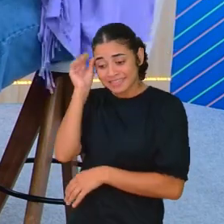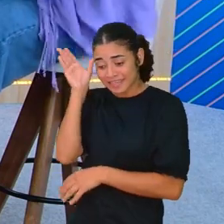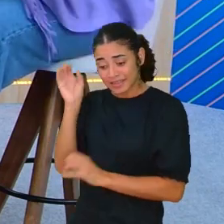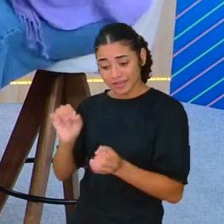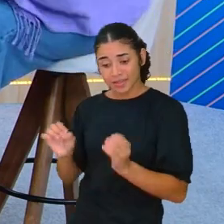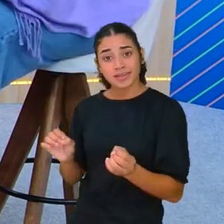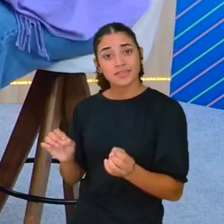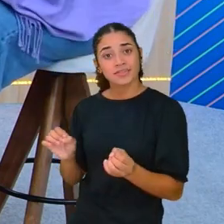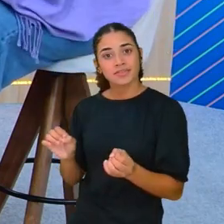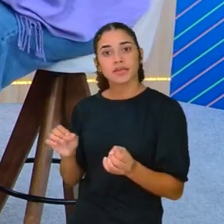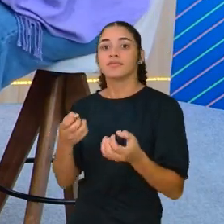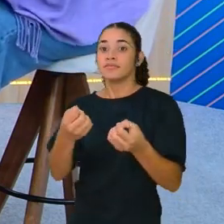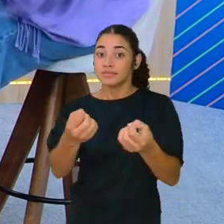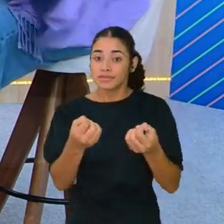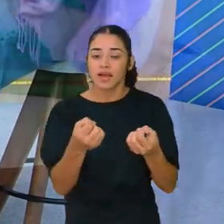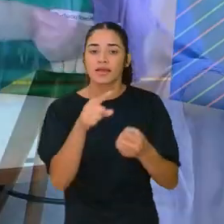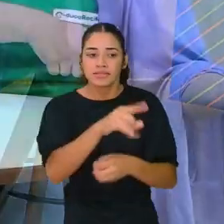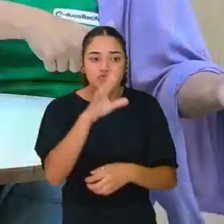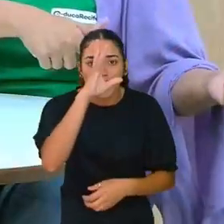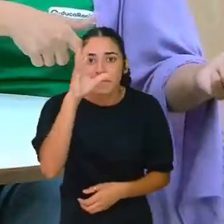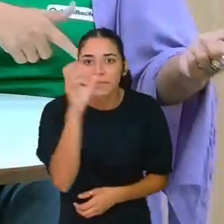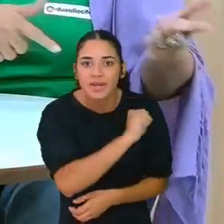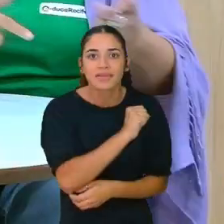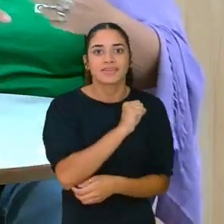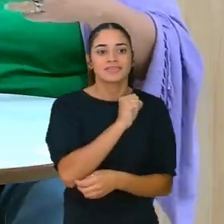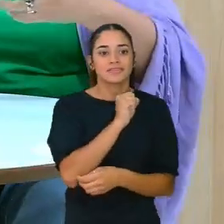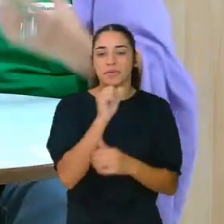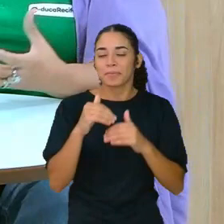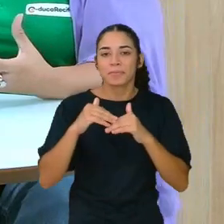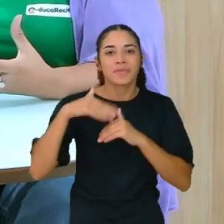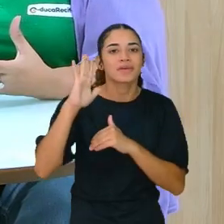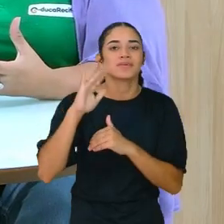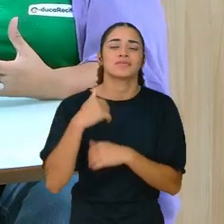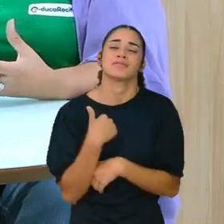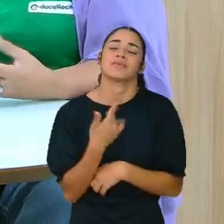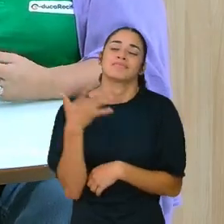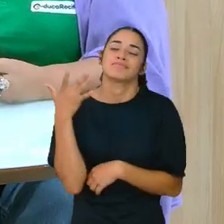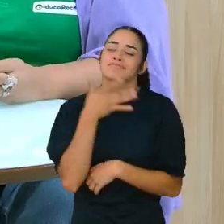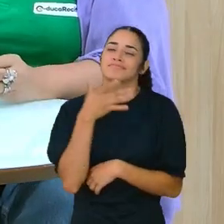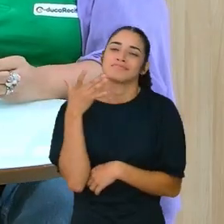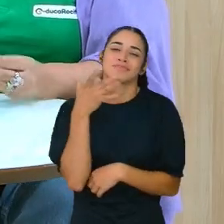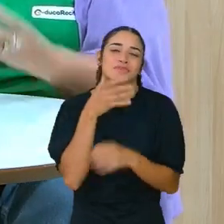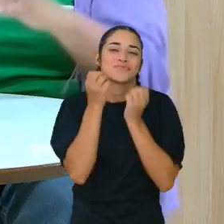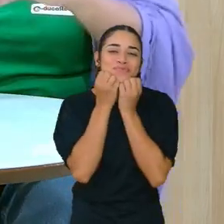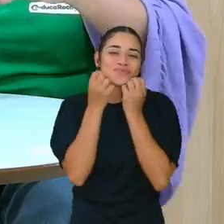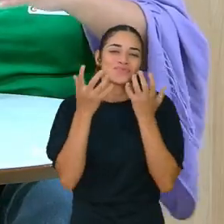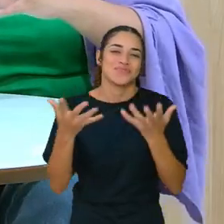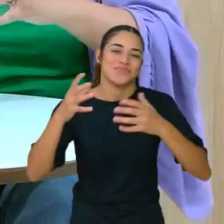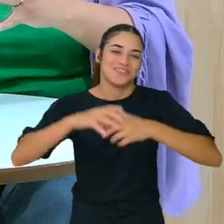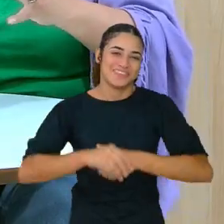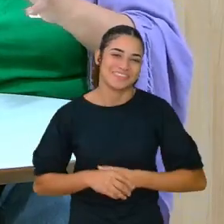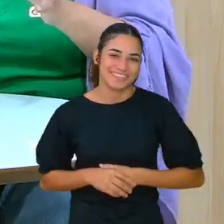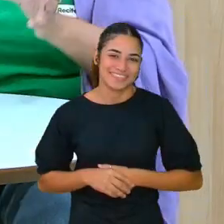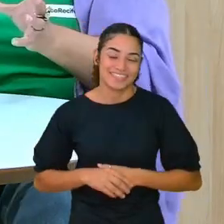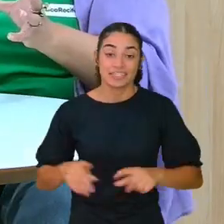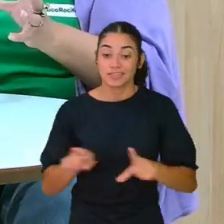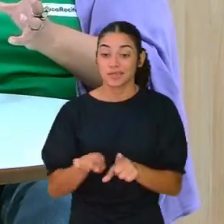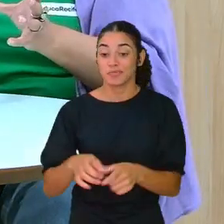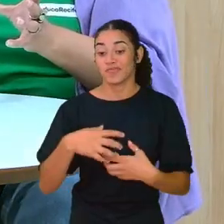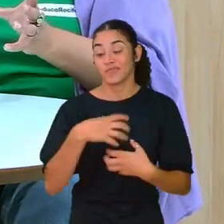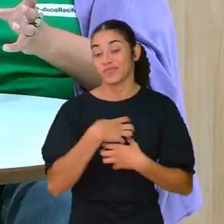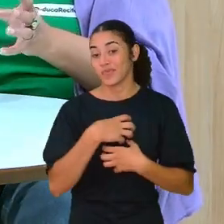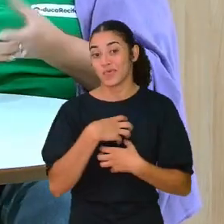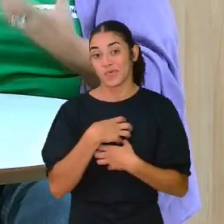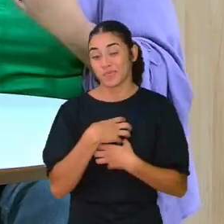E eles aprendem o que é aquilo que eles já sabiam disso. E é muito gostoso. Enquanto a questão da forma,